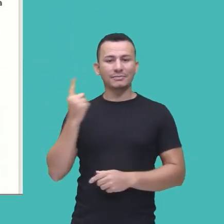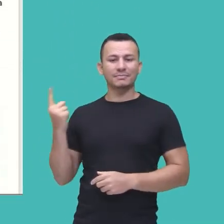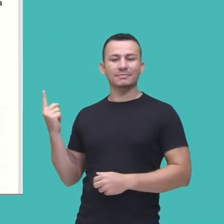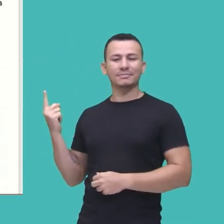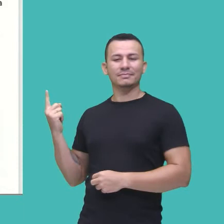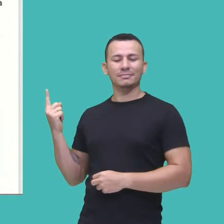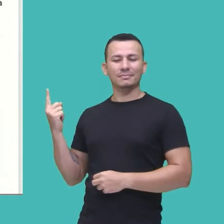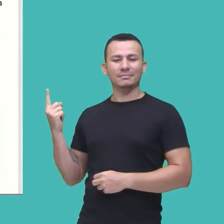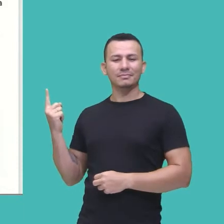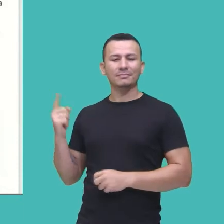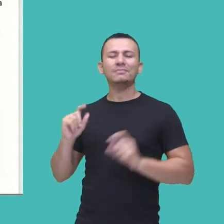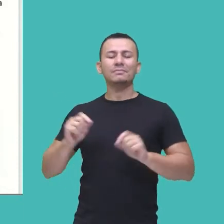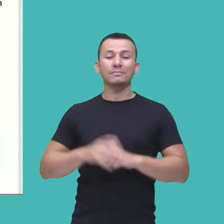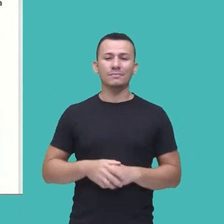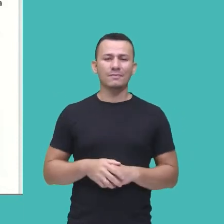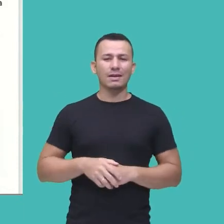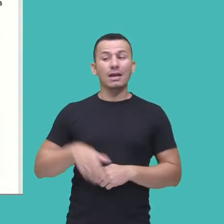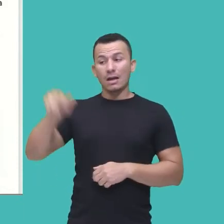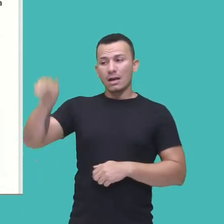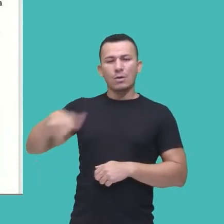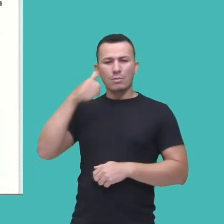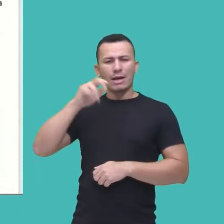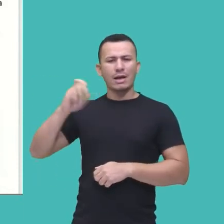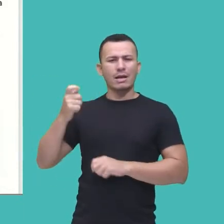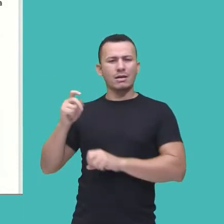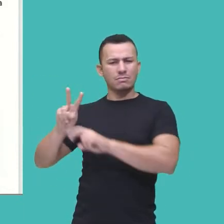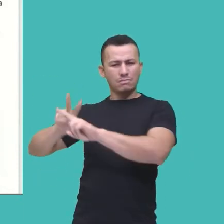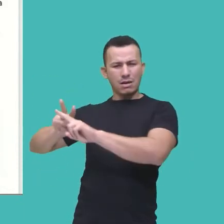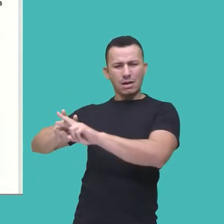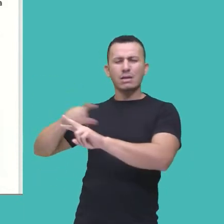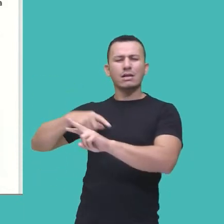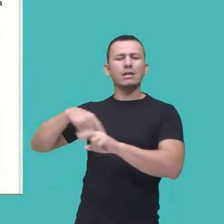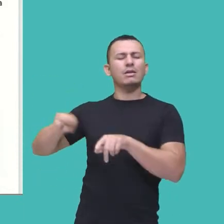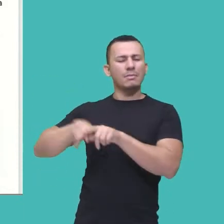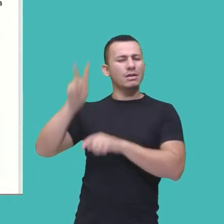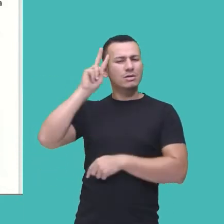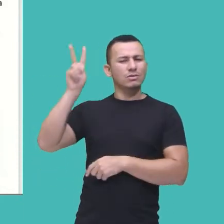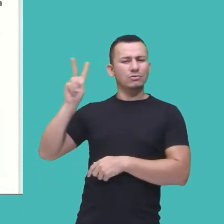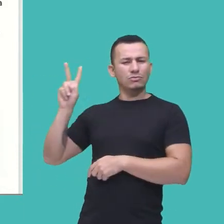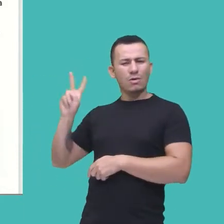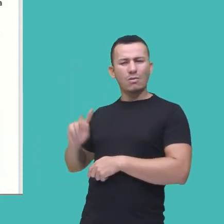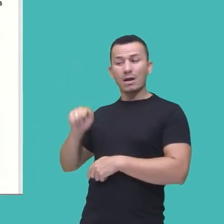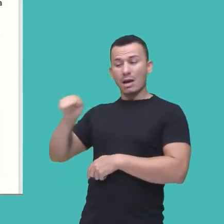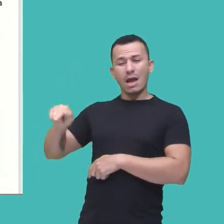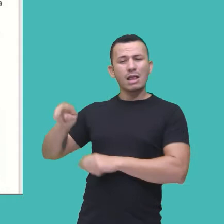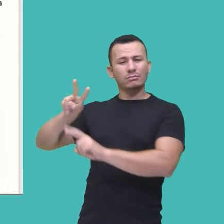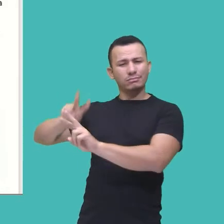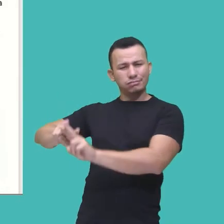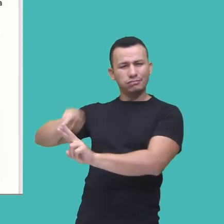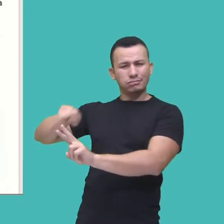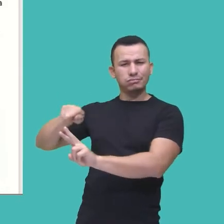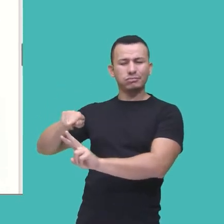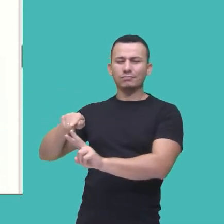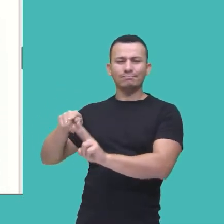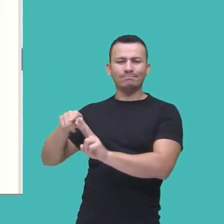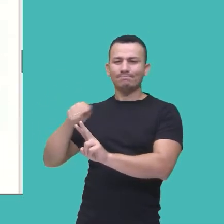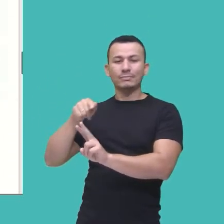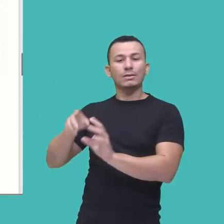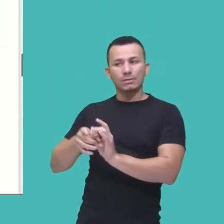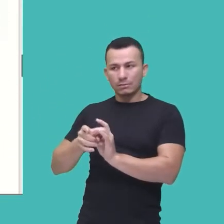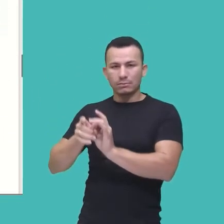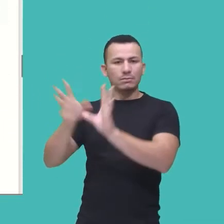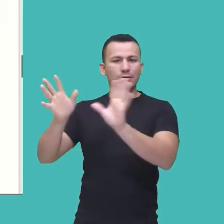traz aí a história de uma detenta, né, e ali todo o seu contexto enquanto ela estava ali privada de liberdade.